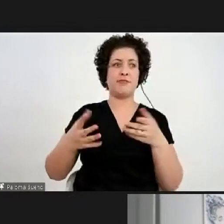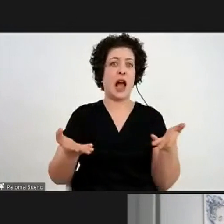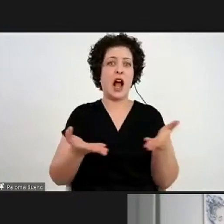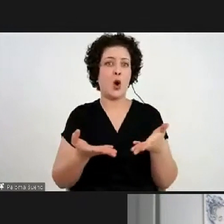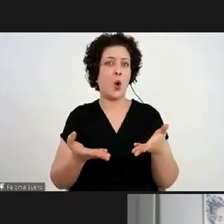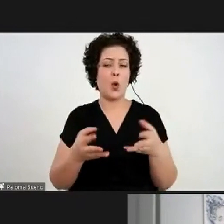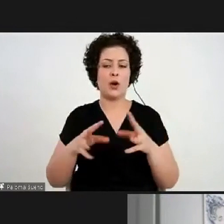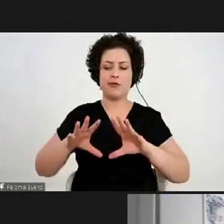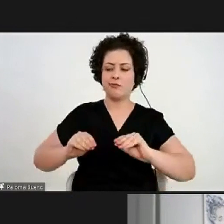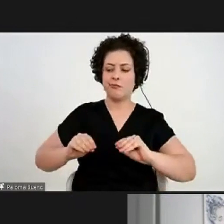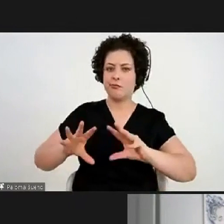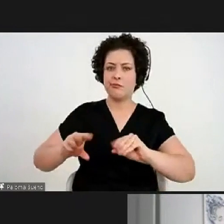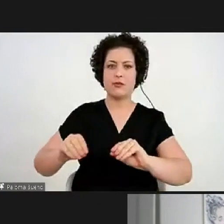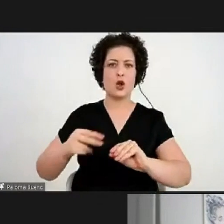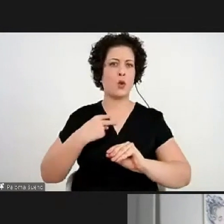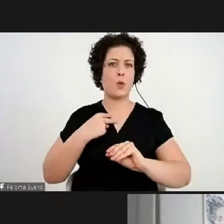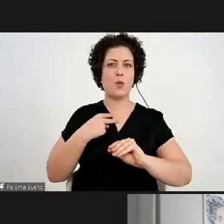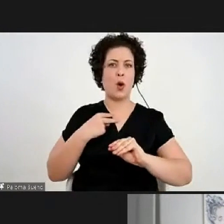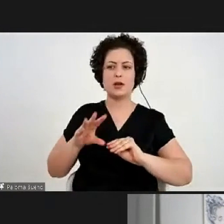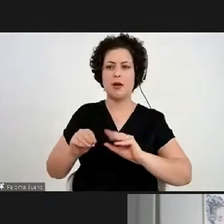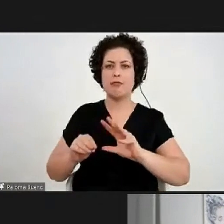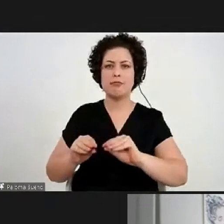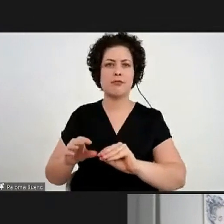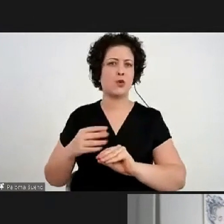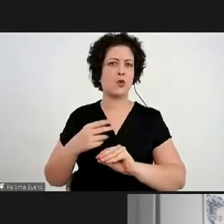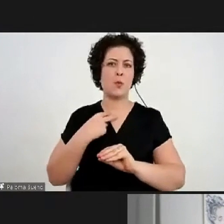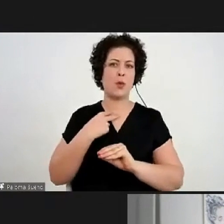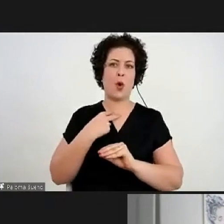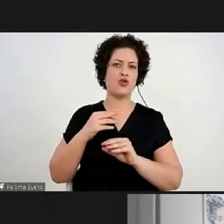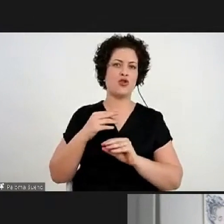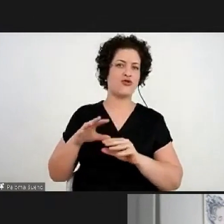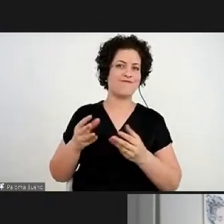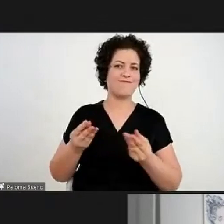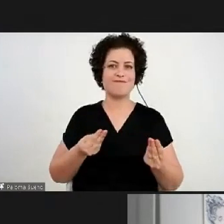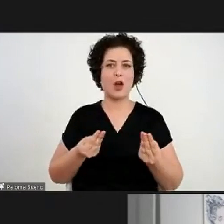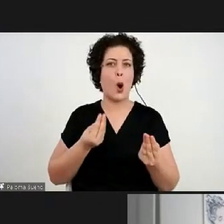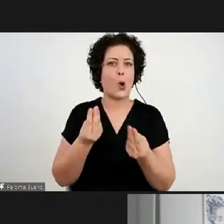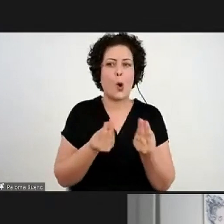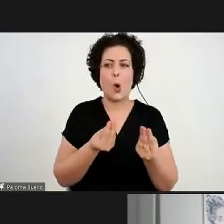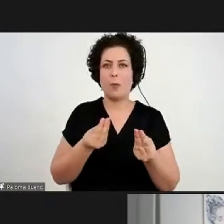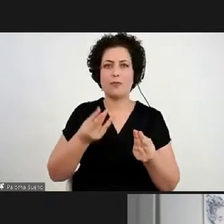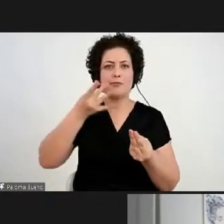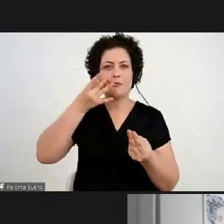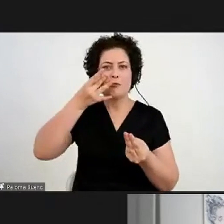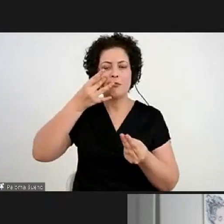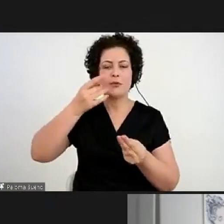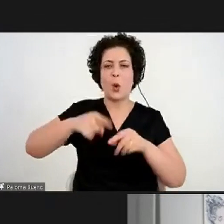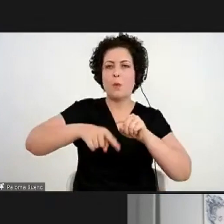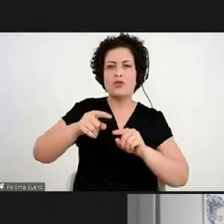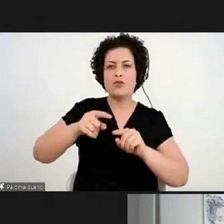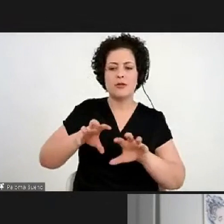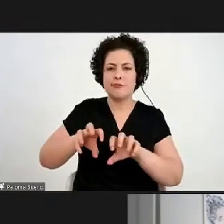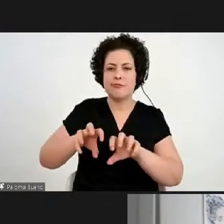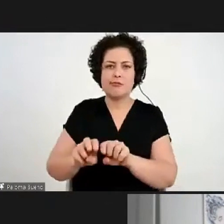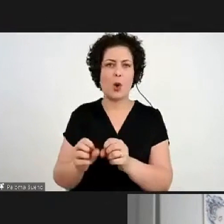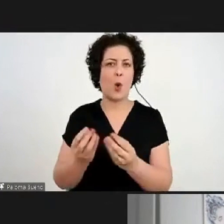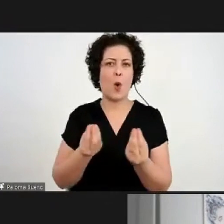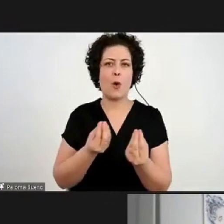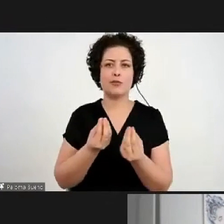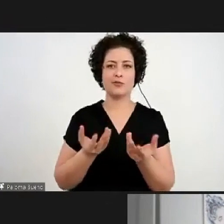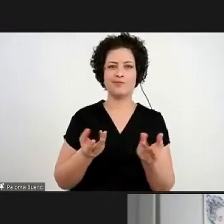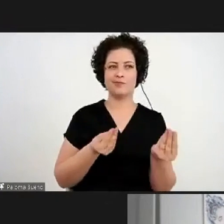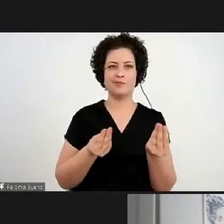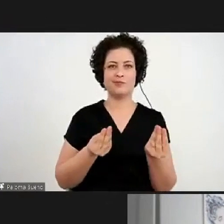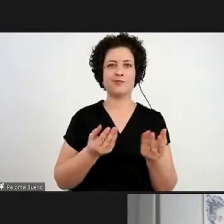de manuseá-los? Como é que a gente trabalha a parte de materialidade mesmo? Isso é uma questão